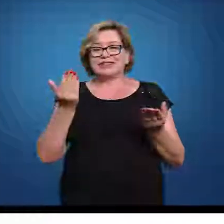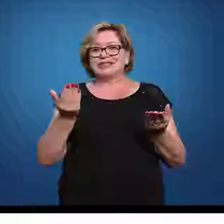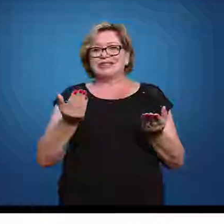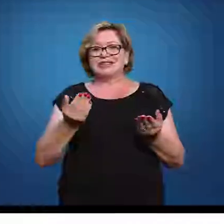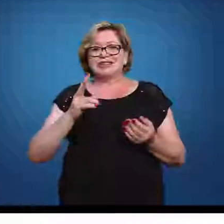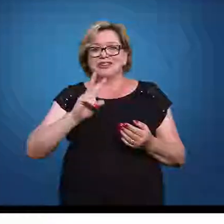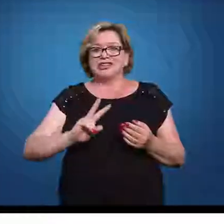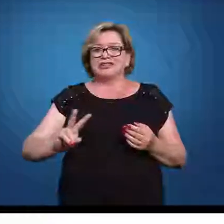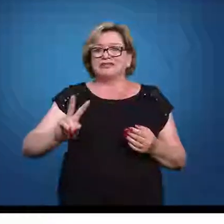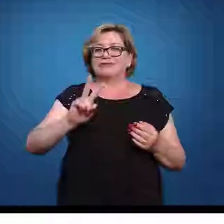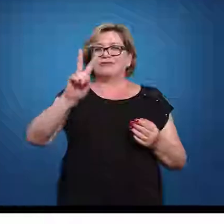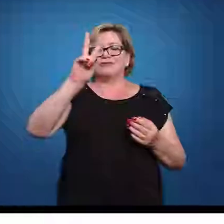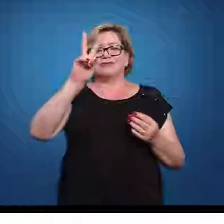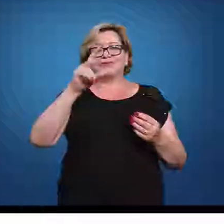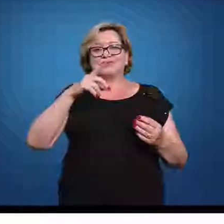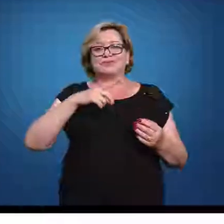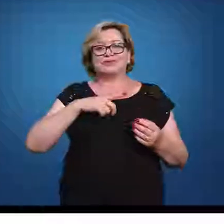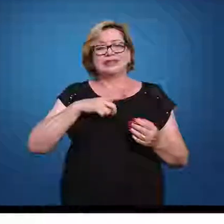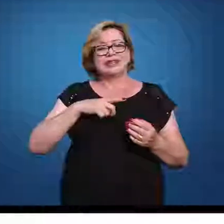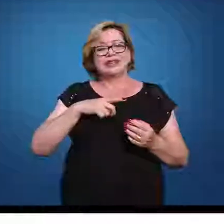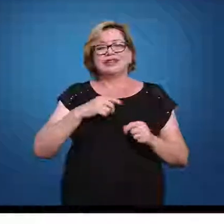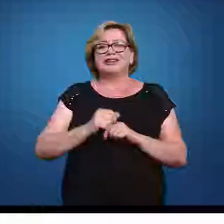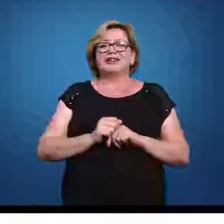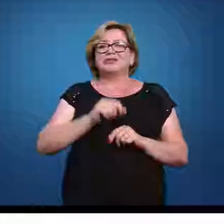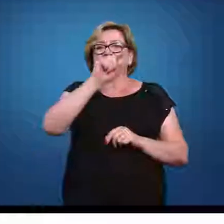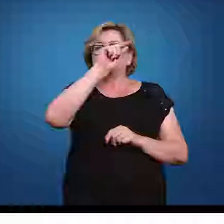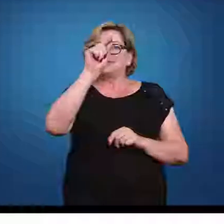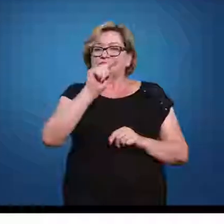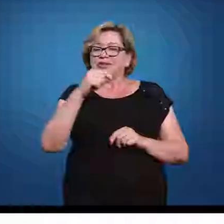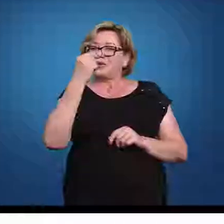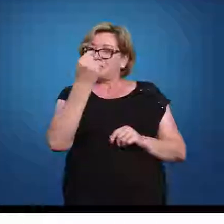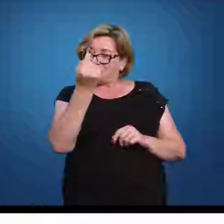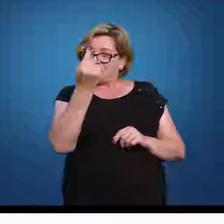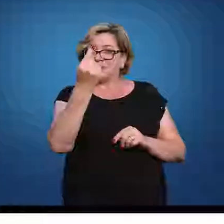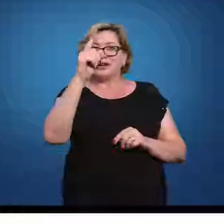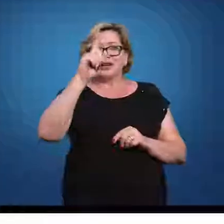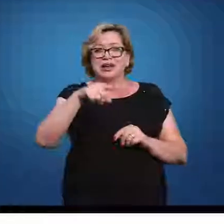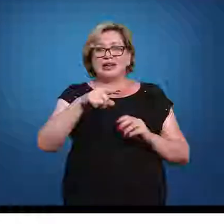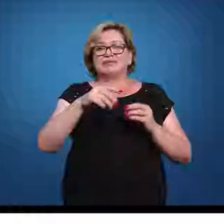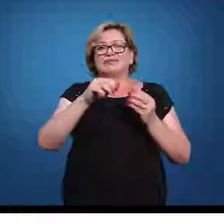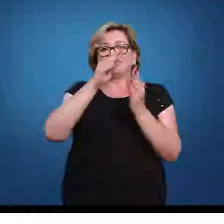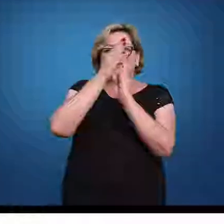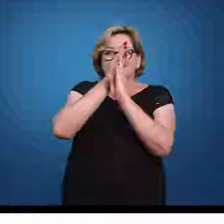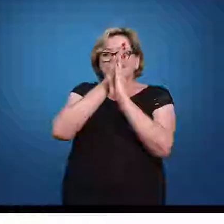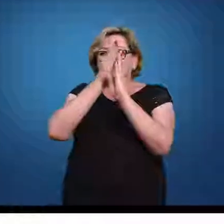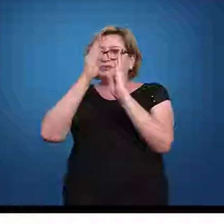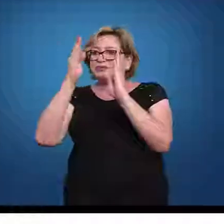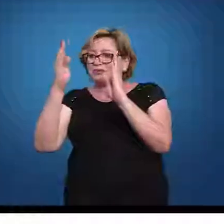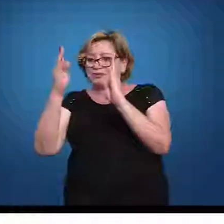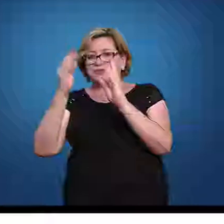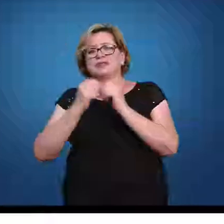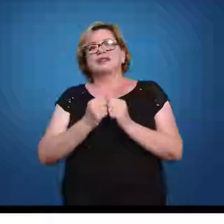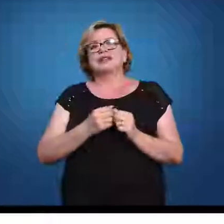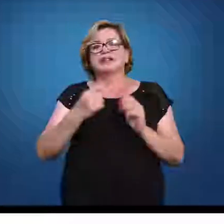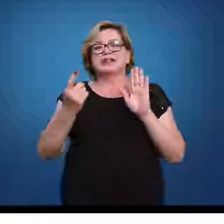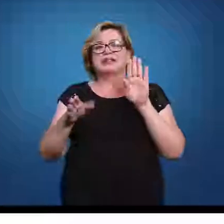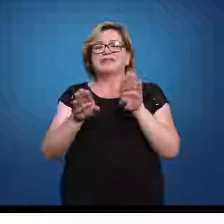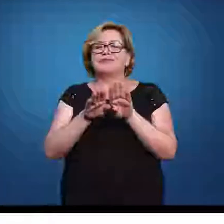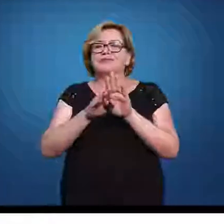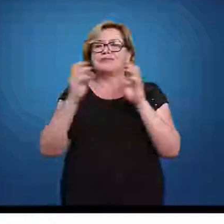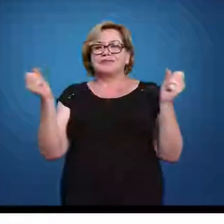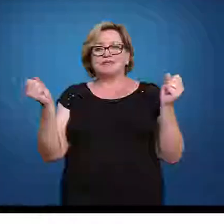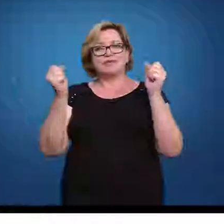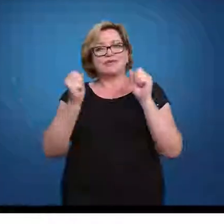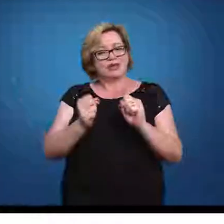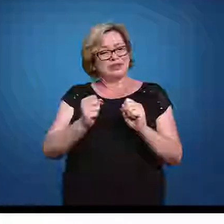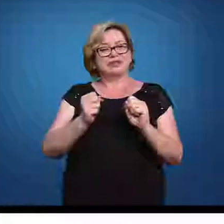O valor correspondente para o Z1 é a área compreendida entre 0 e 1, que pode ser expressa tanto com